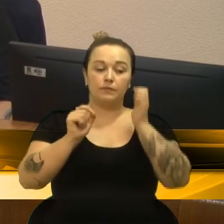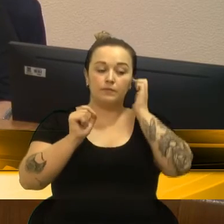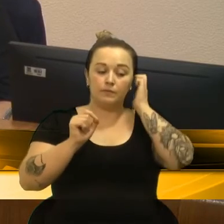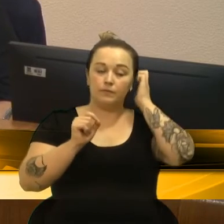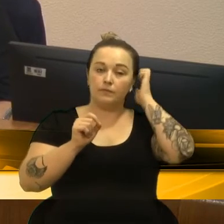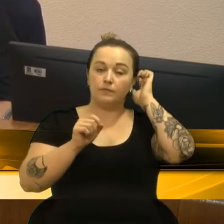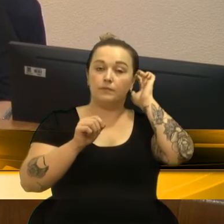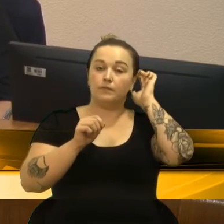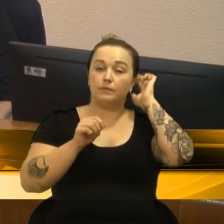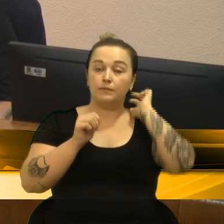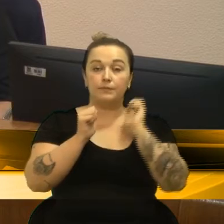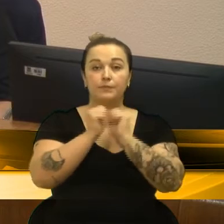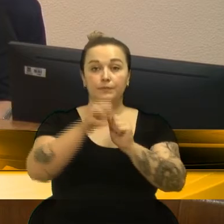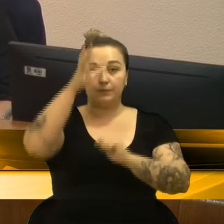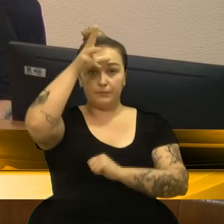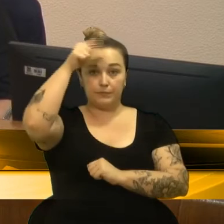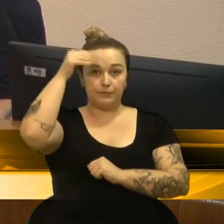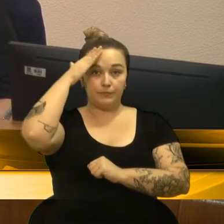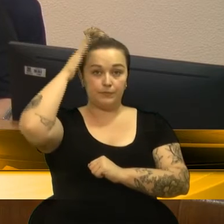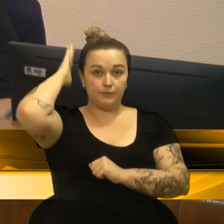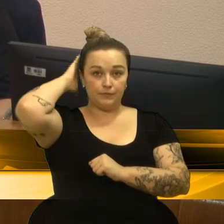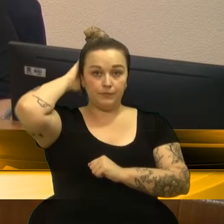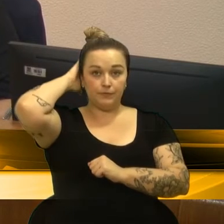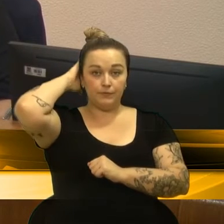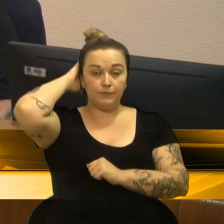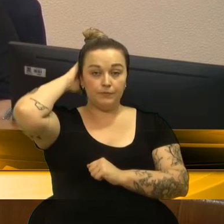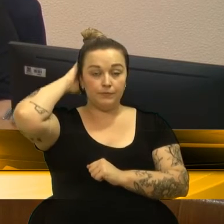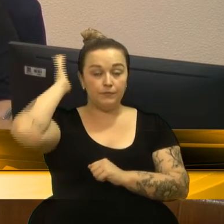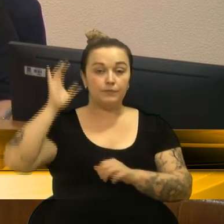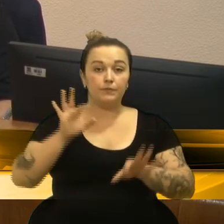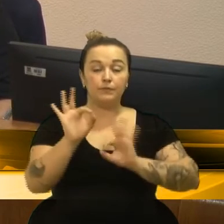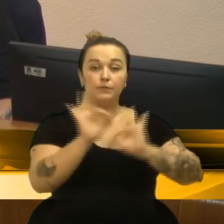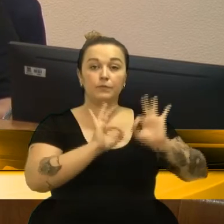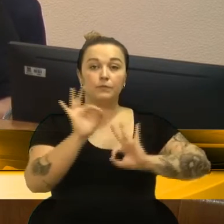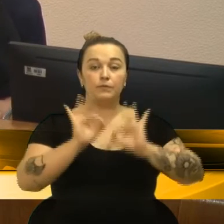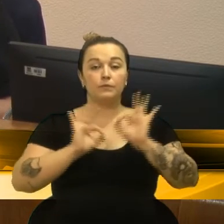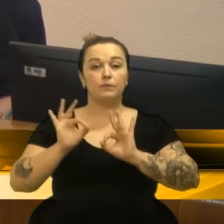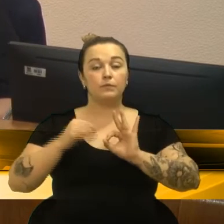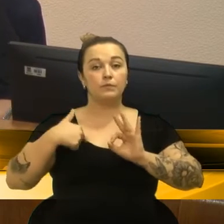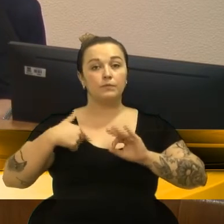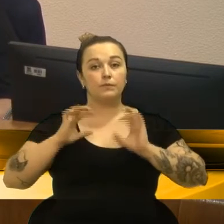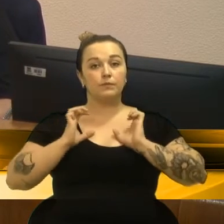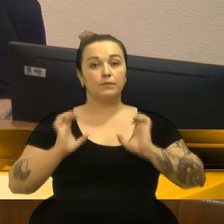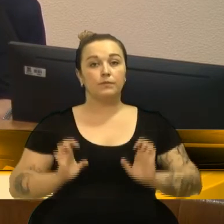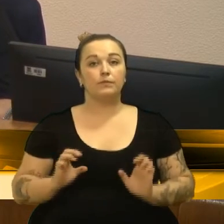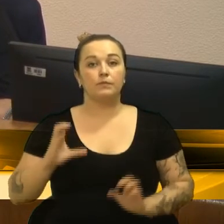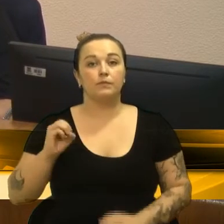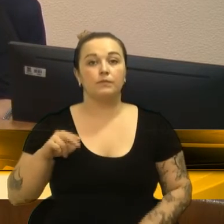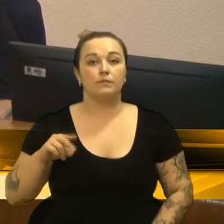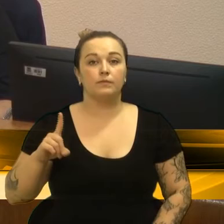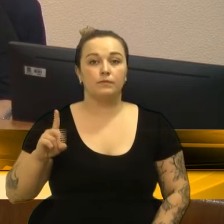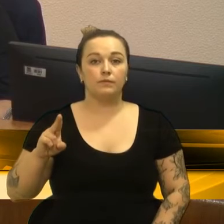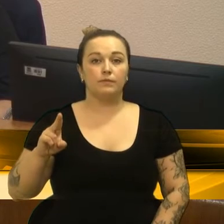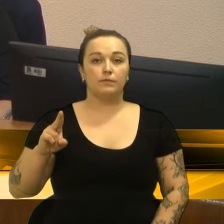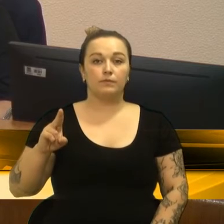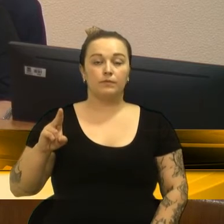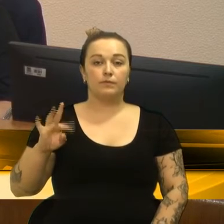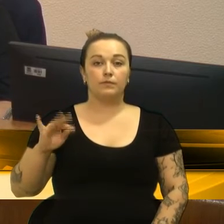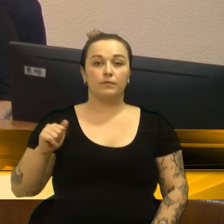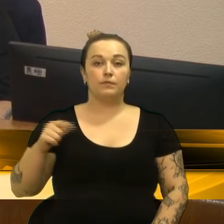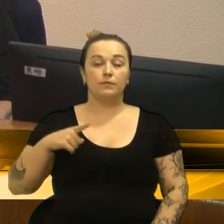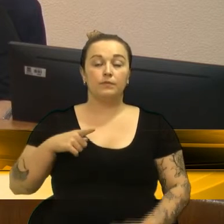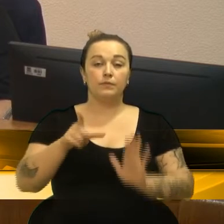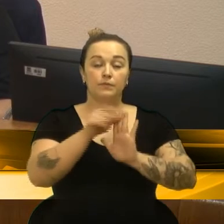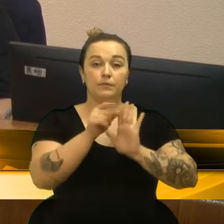pelo Prefeito Municipal, o Daniel Antônio Guerra, celebra o presente termo de ajustamento de conduta nos seguintes termos. Considerando o disposto no